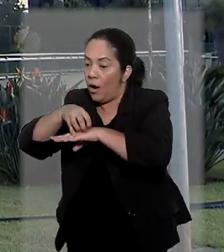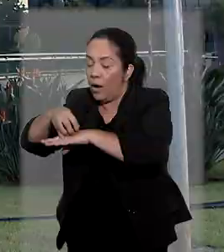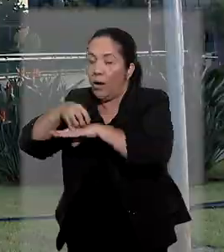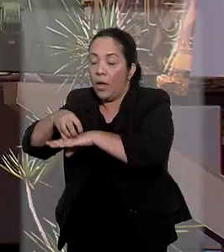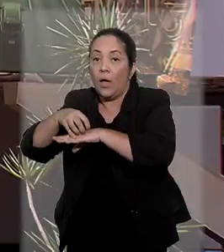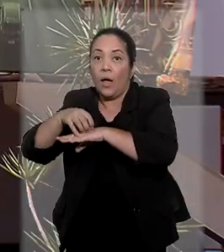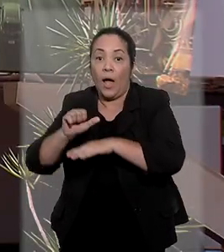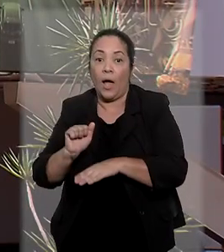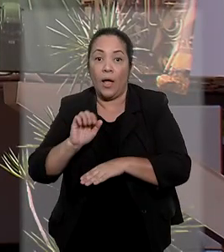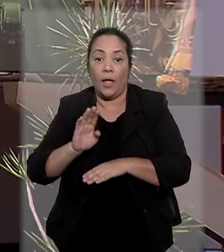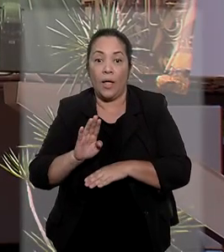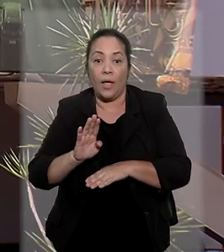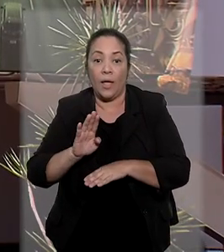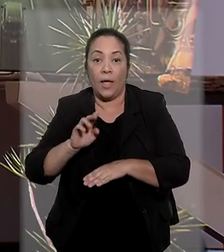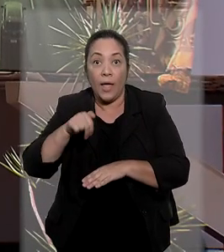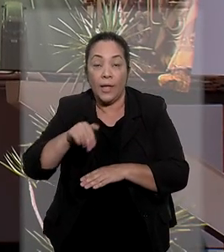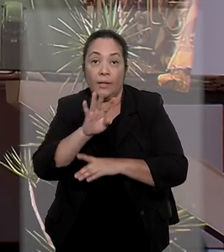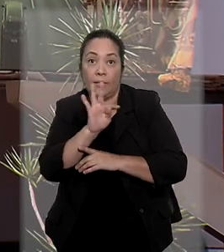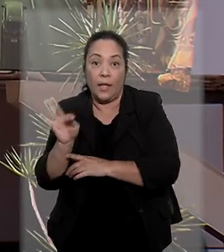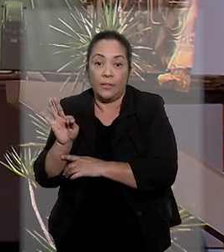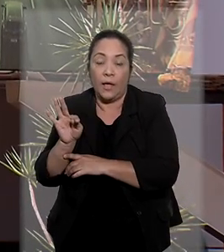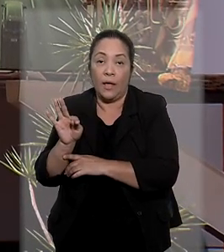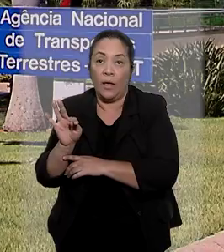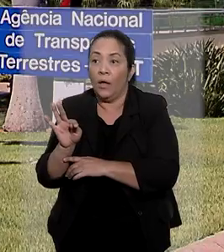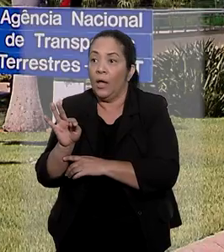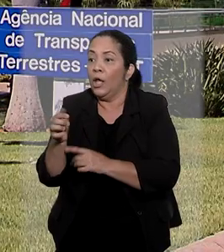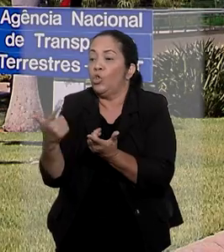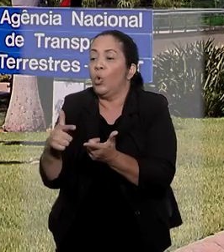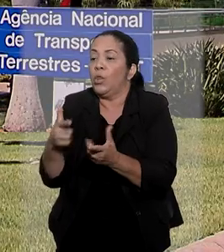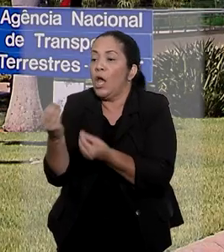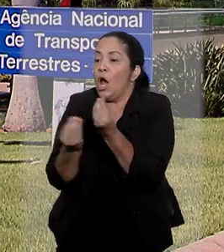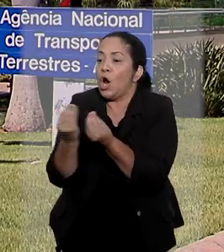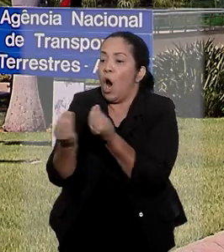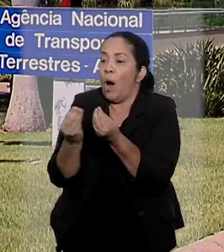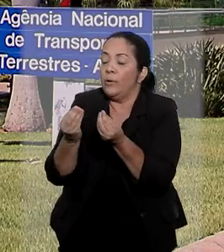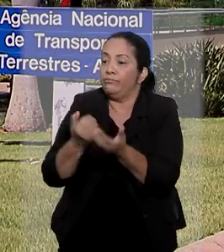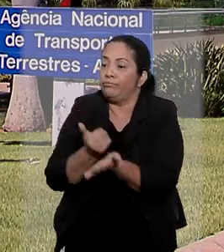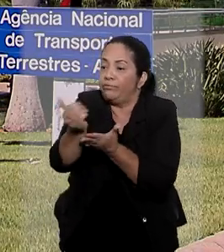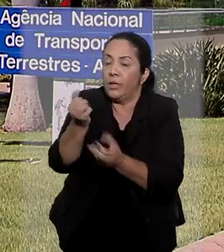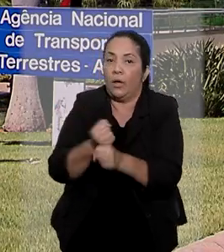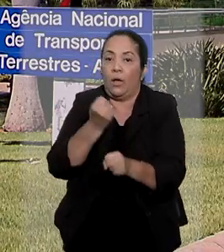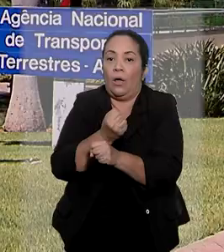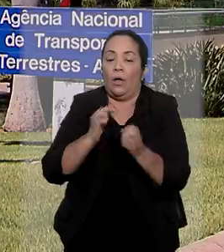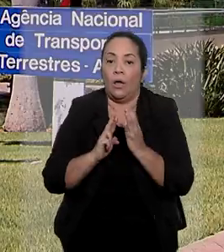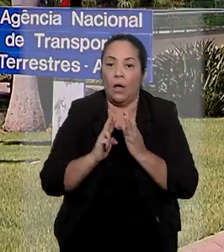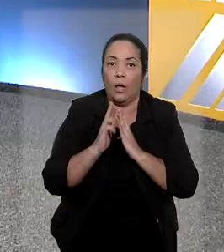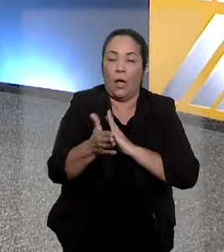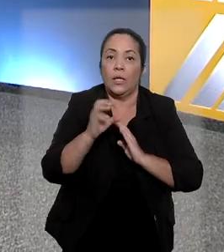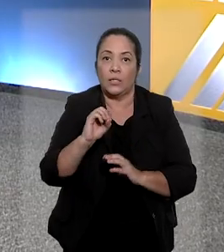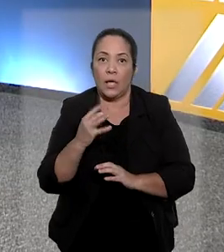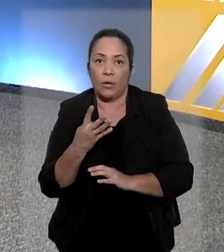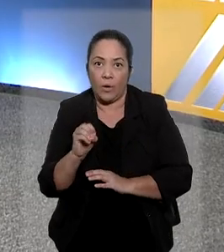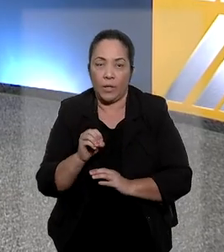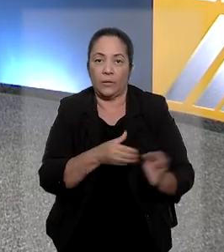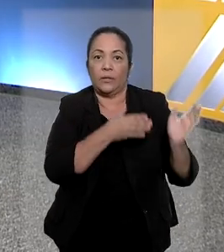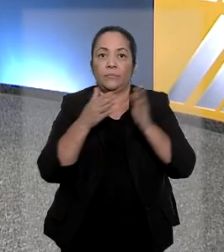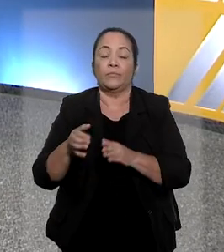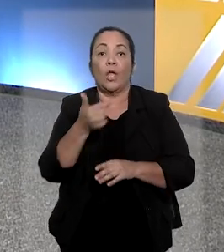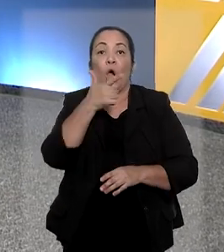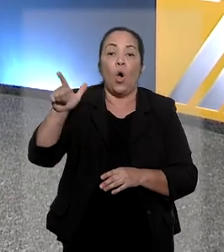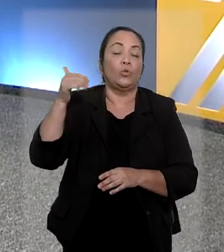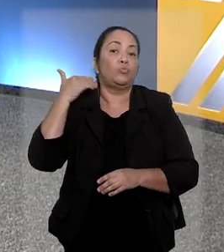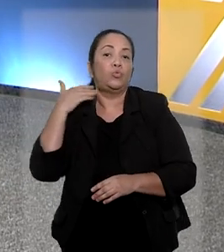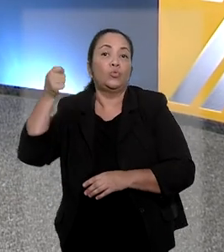Terrestres, a ANTT, que não tinha condição imediata para assumir o trecho da BR-040. Em outra